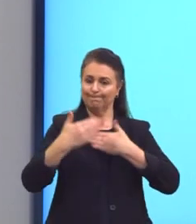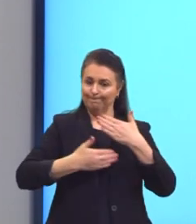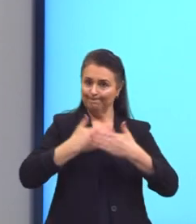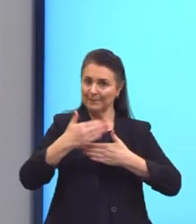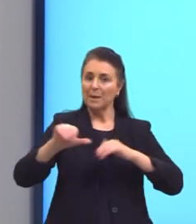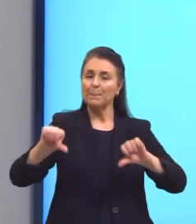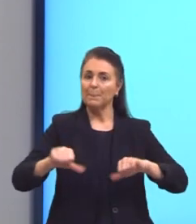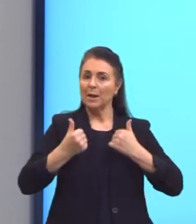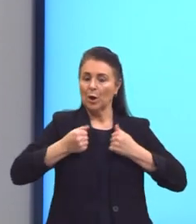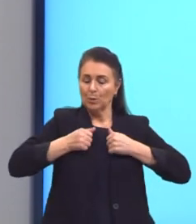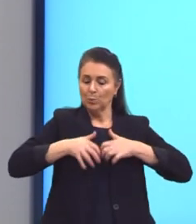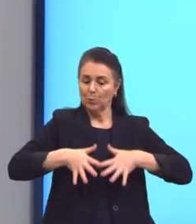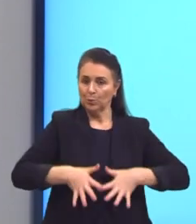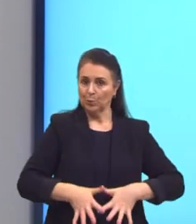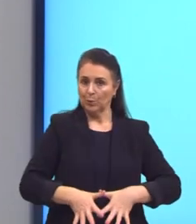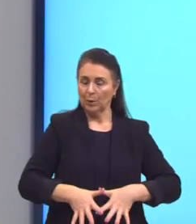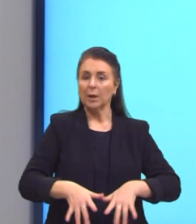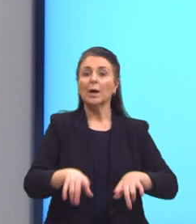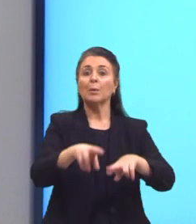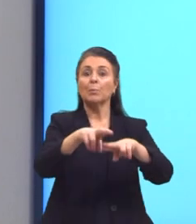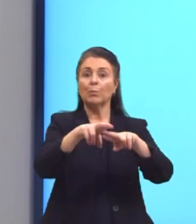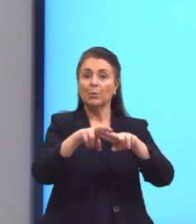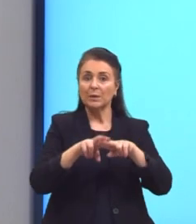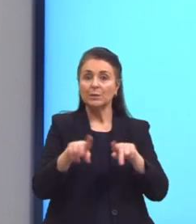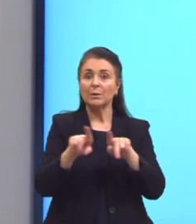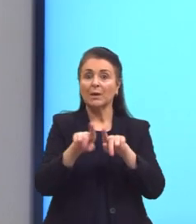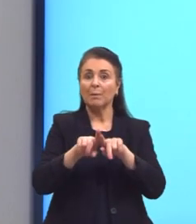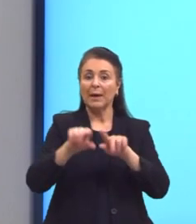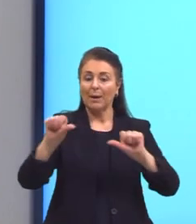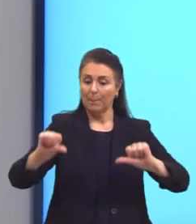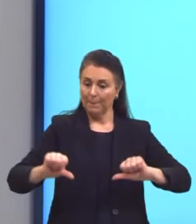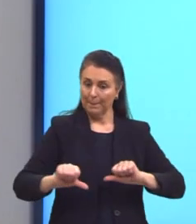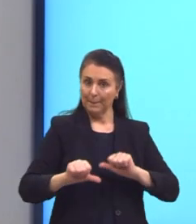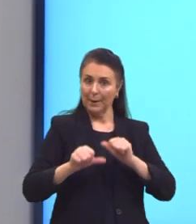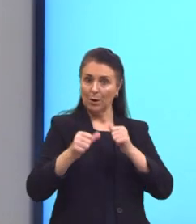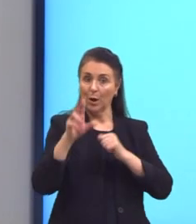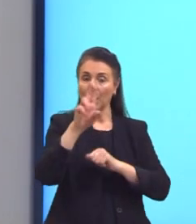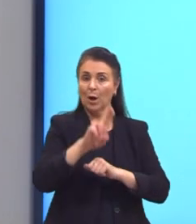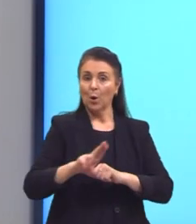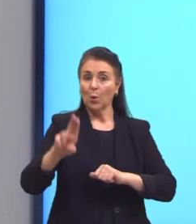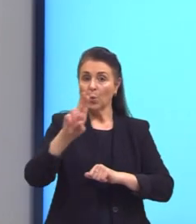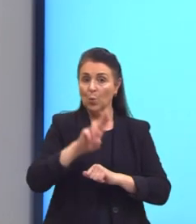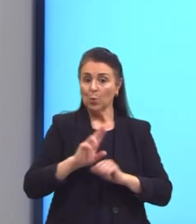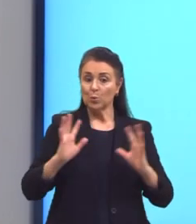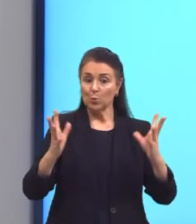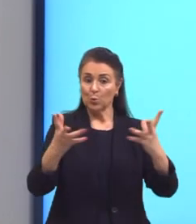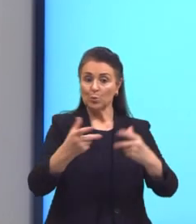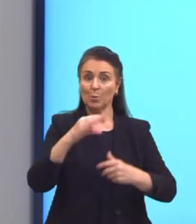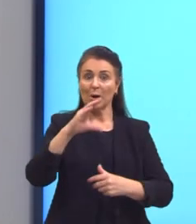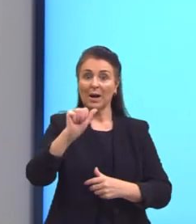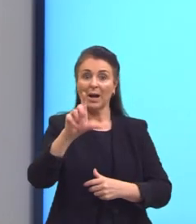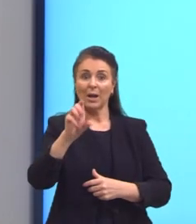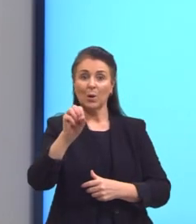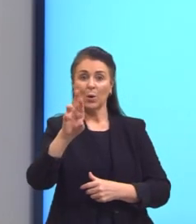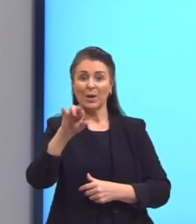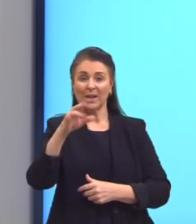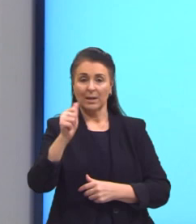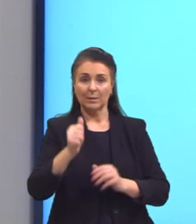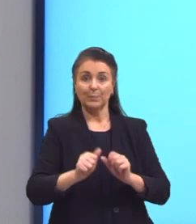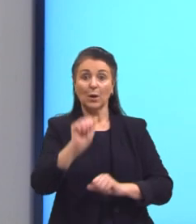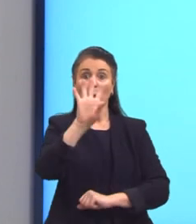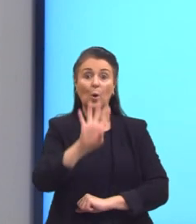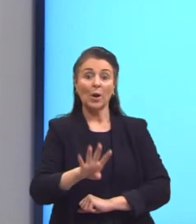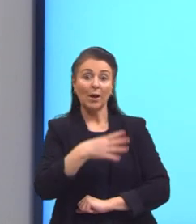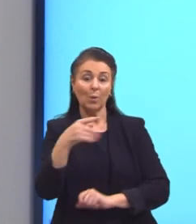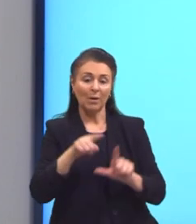consequência, elevam o consumo de calorias. No gráfico, estão registrados os valores calóricos, tá?